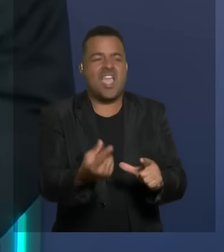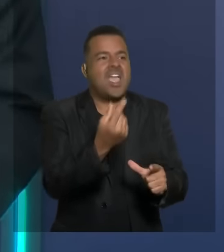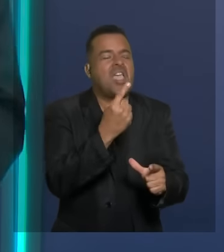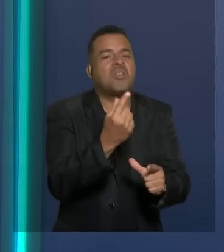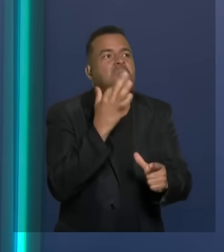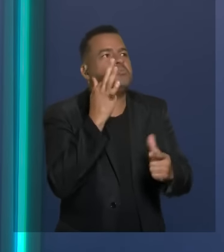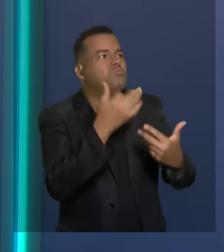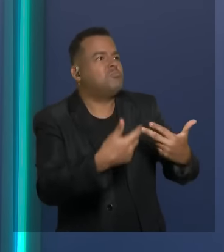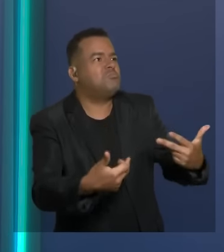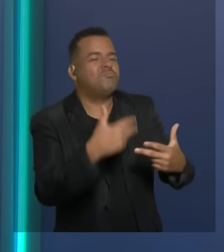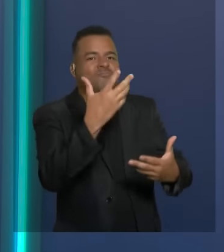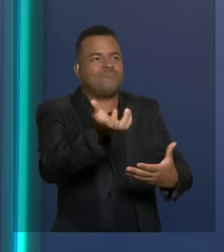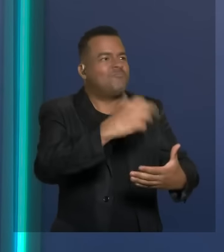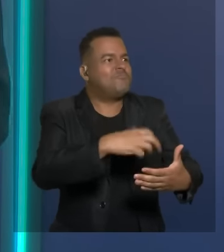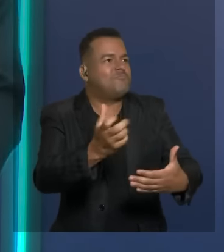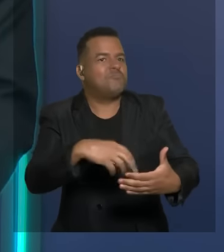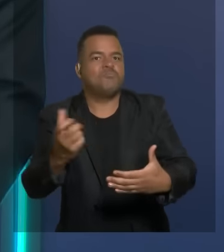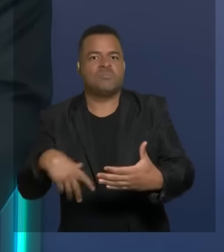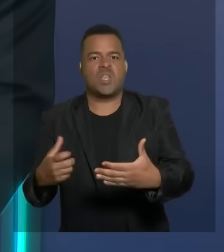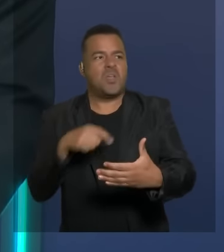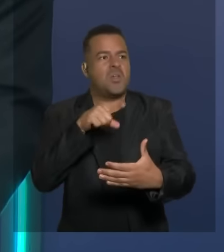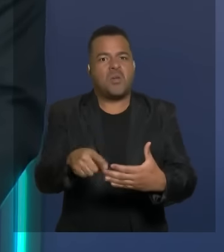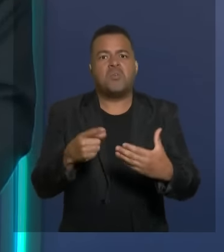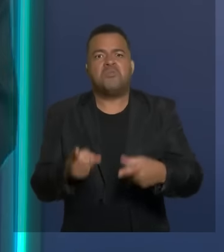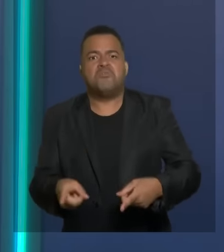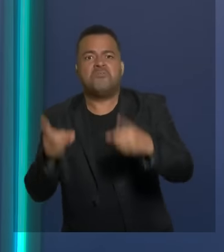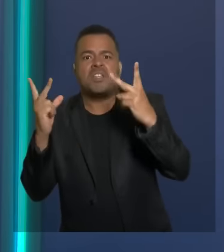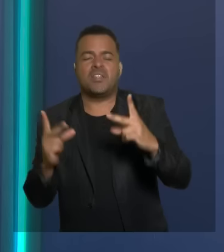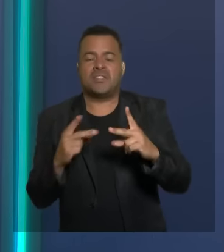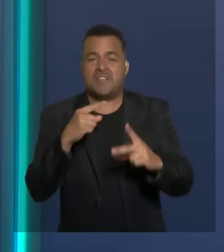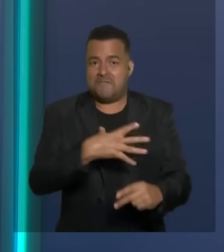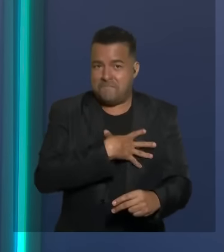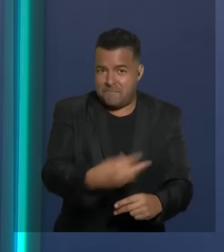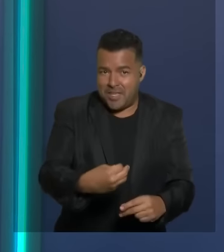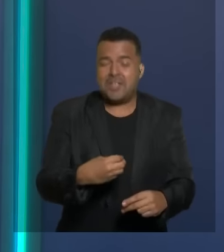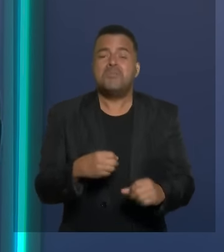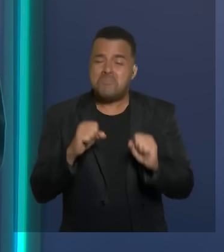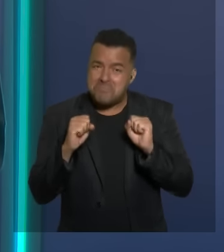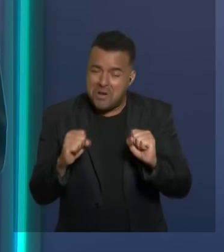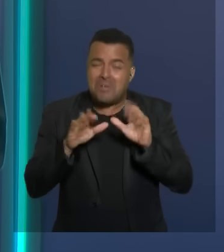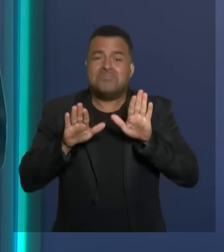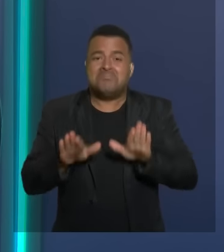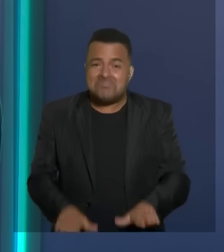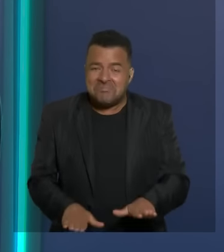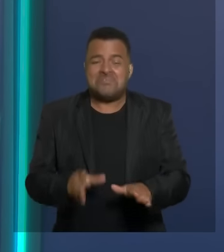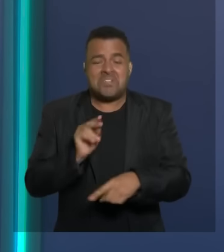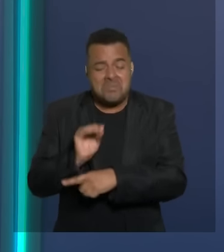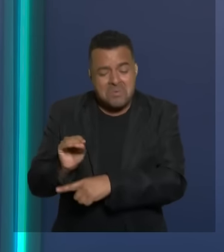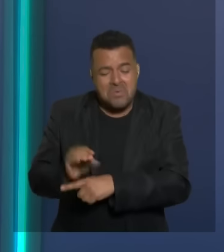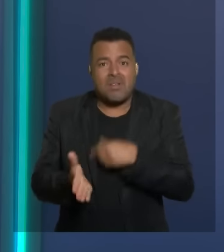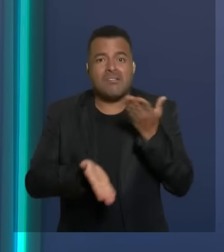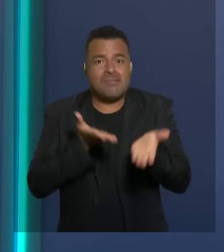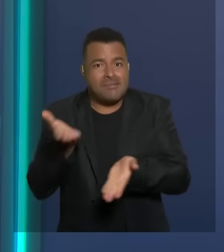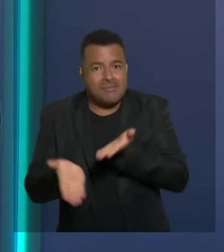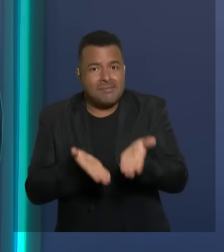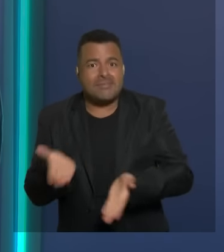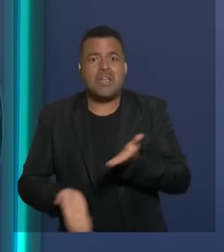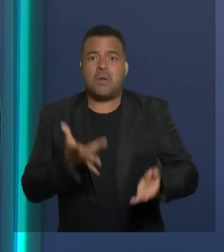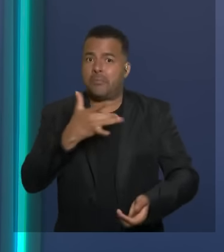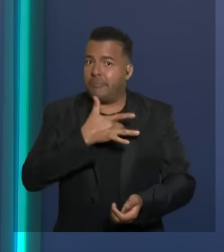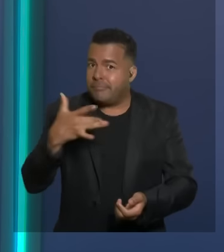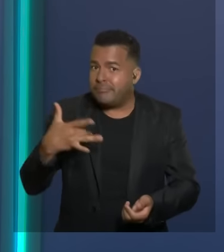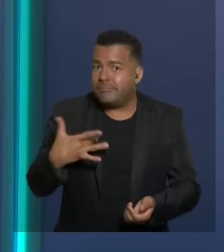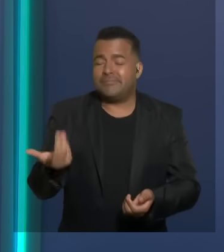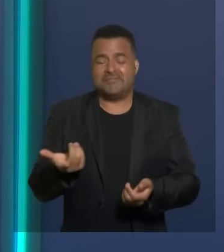vida. Que você possa criar os seus filhos aí na zona rural com todo o cuidado, tendo uma saúde